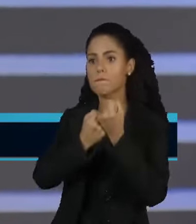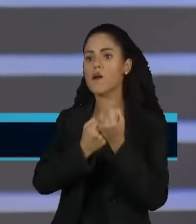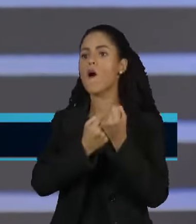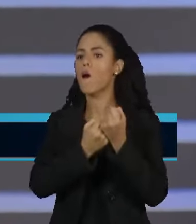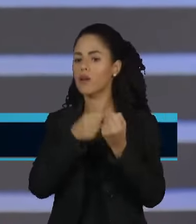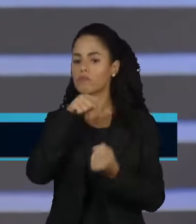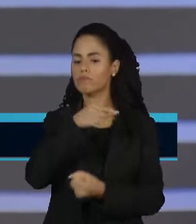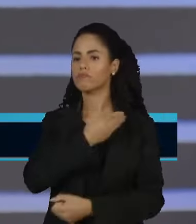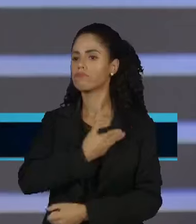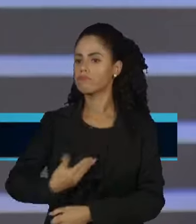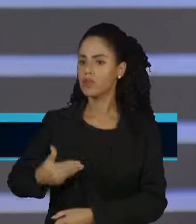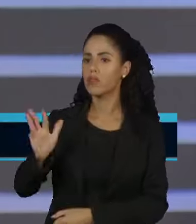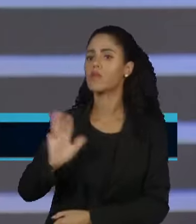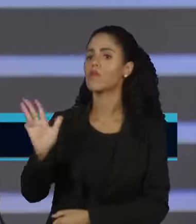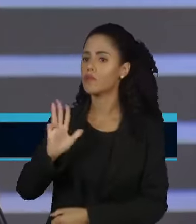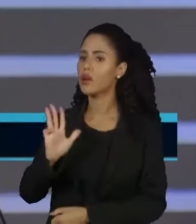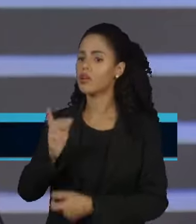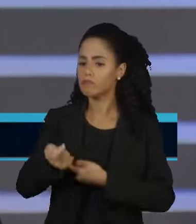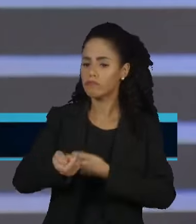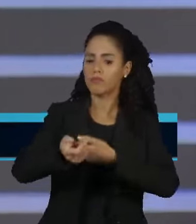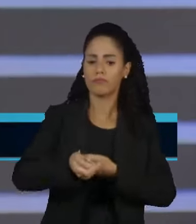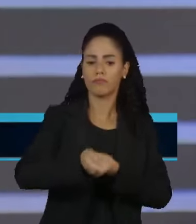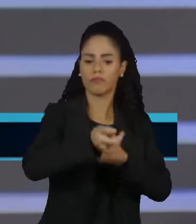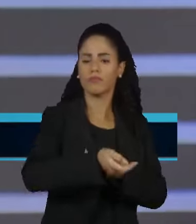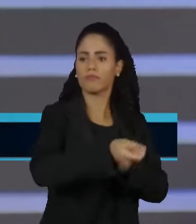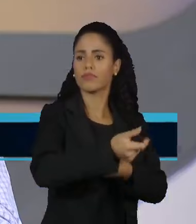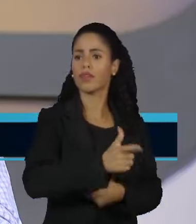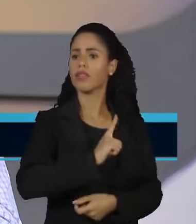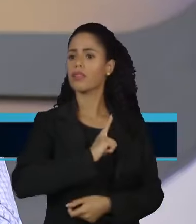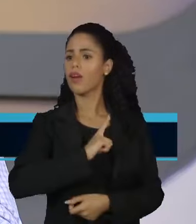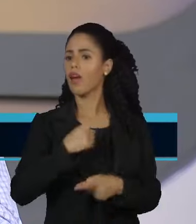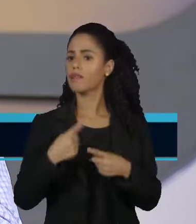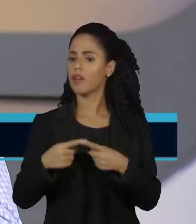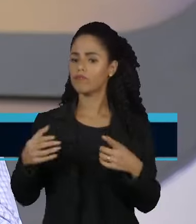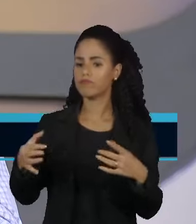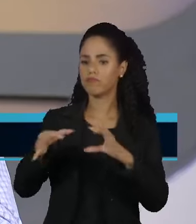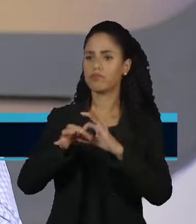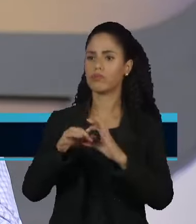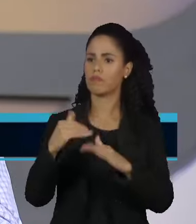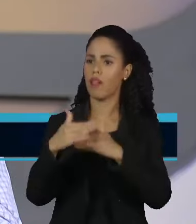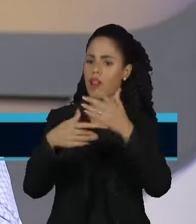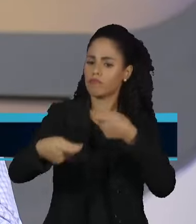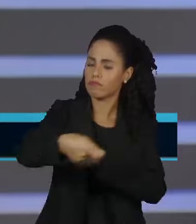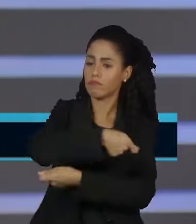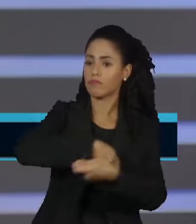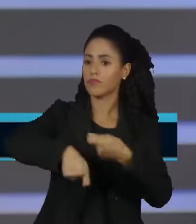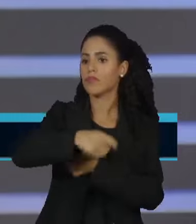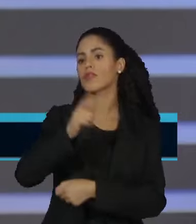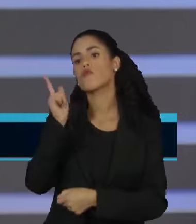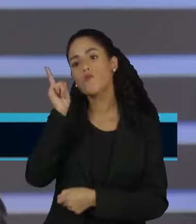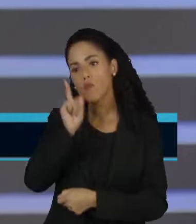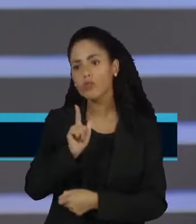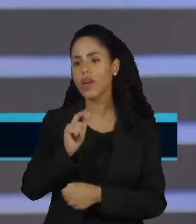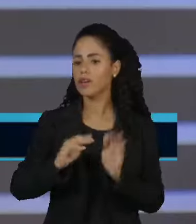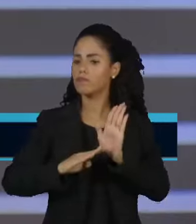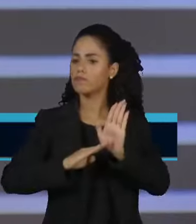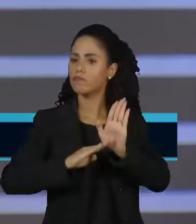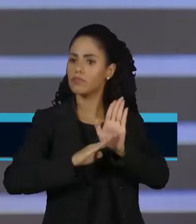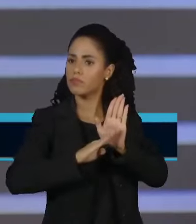base do governo, acabam beneficiadas, porque vão acabar se conectando a esse crescimento e a esse discurso de crescimento, ou seja,